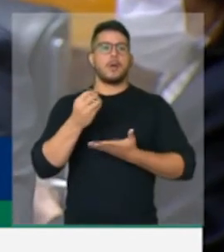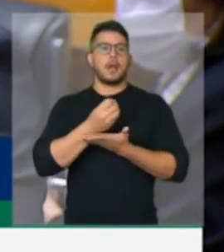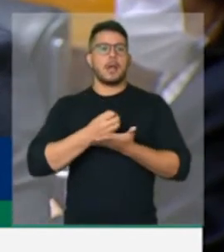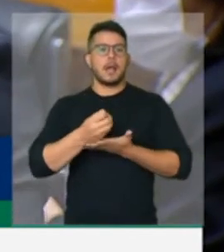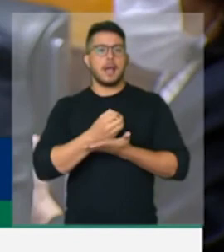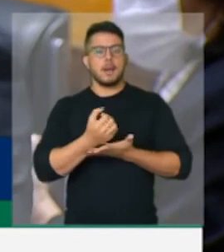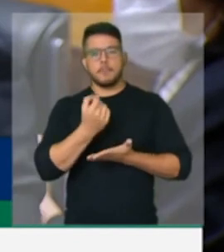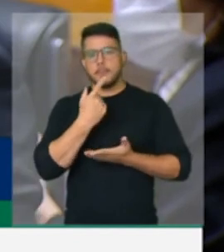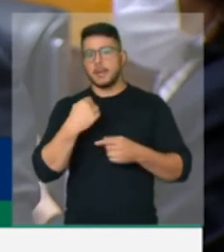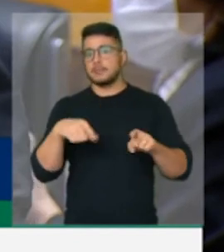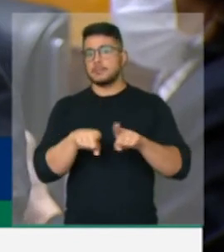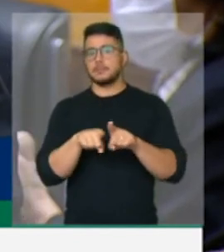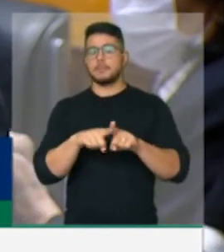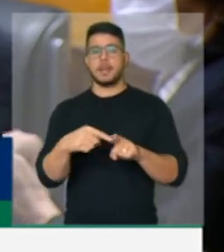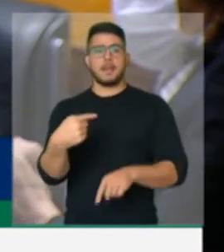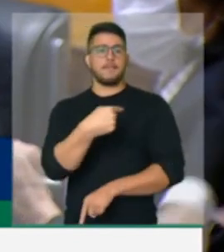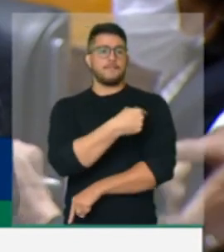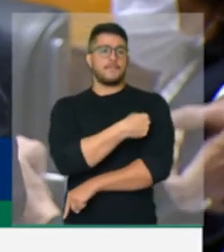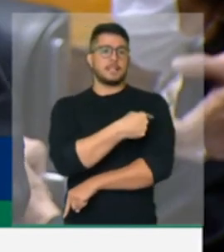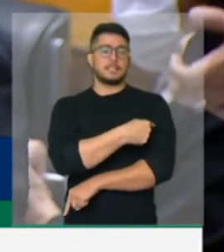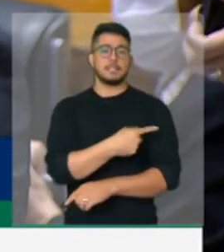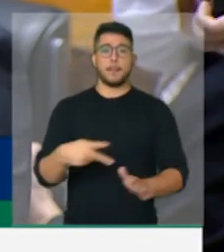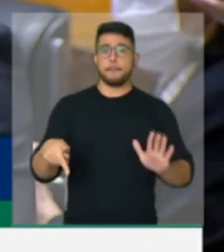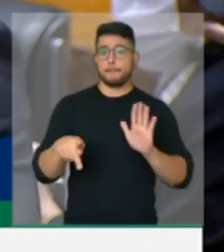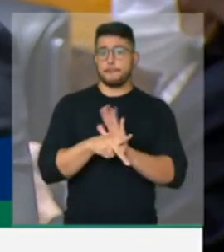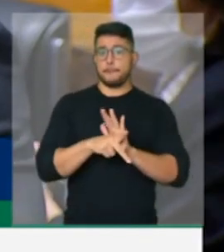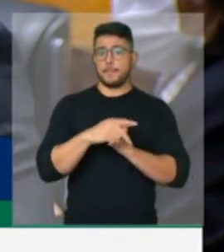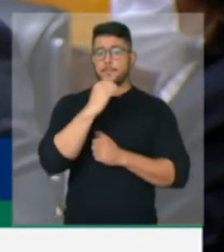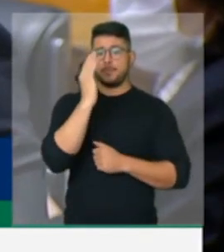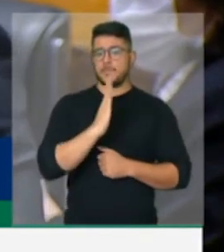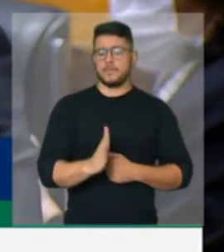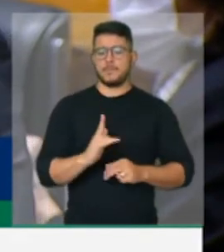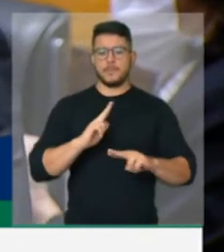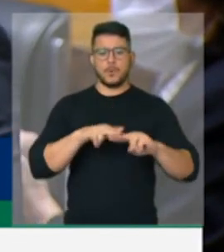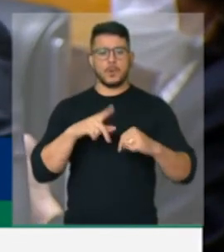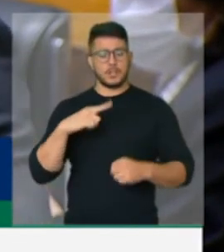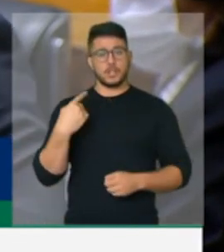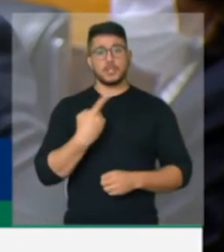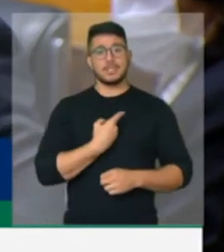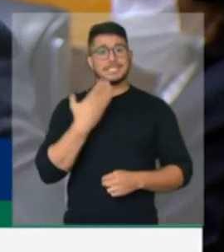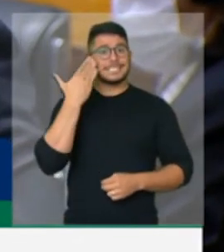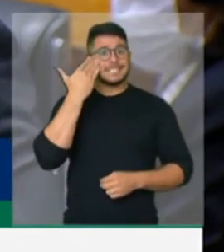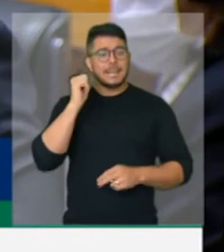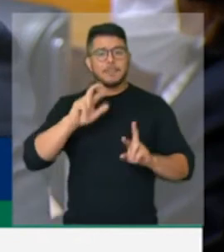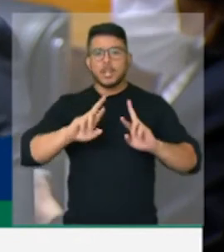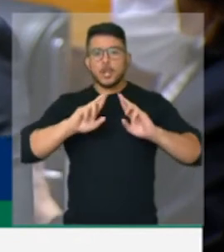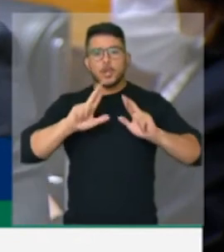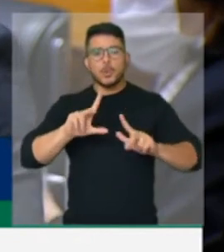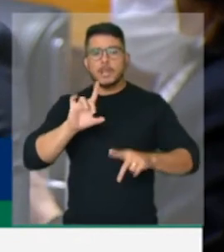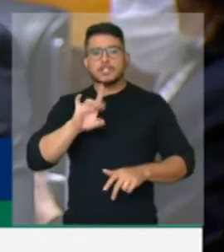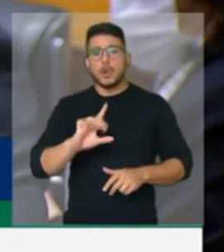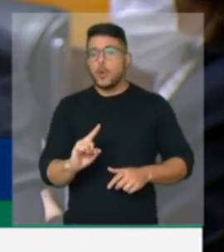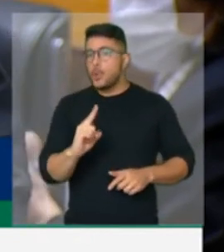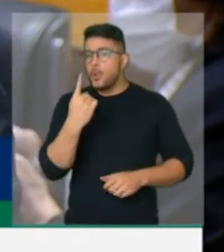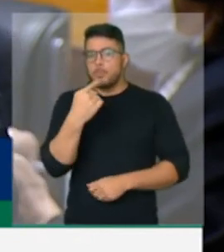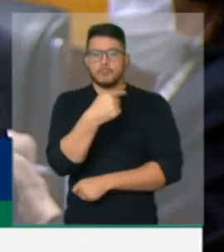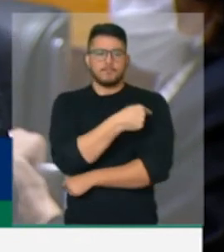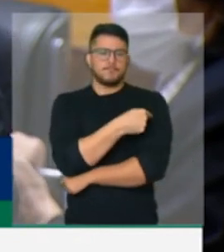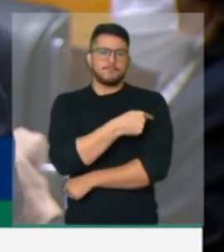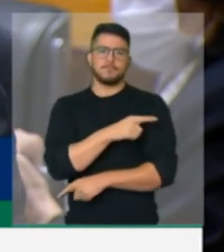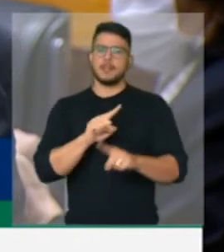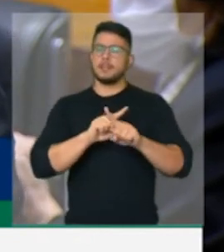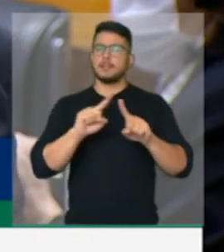que é isso que todos nós queremos e sabemos que não vai ser somente uma vacina que vamos tomar, essa vacina será anual